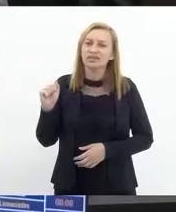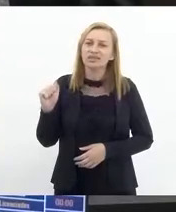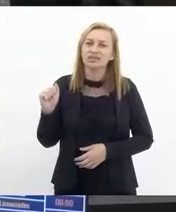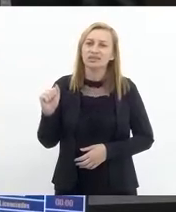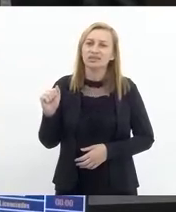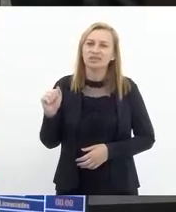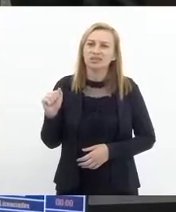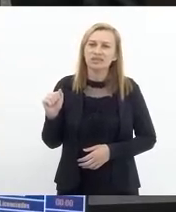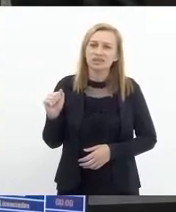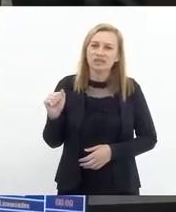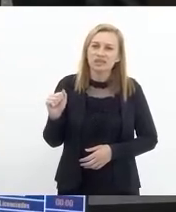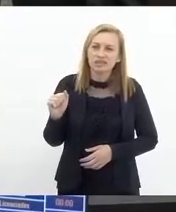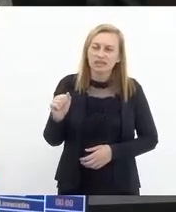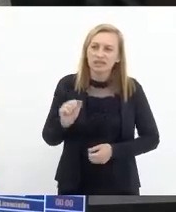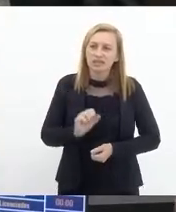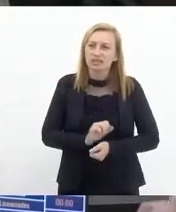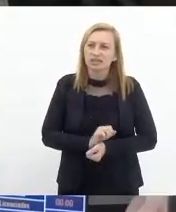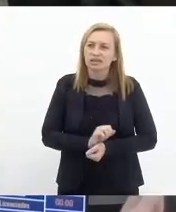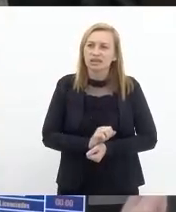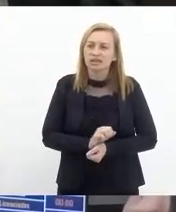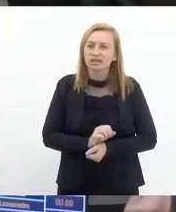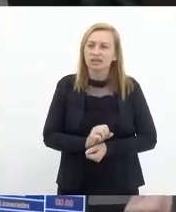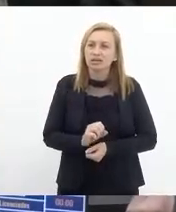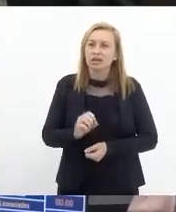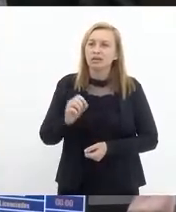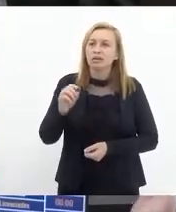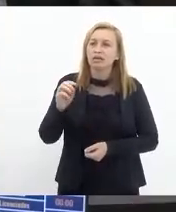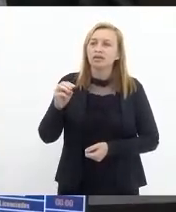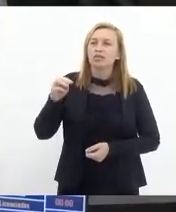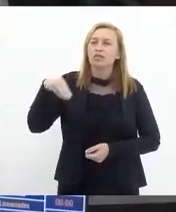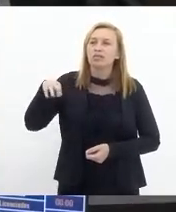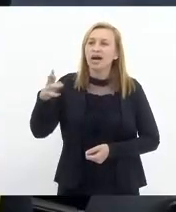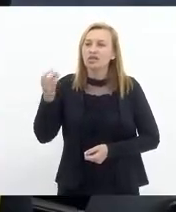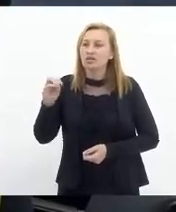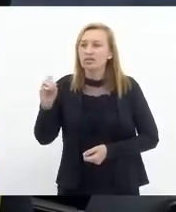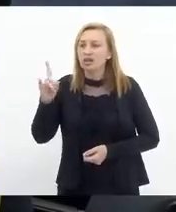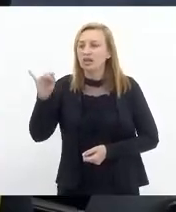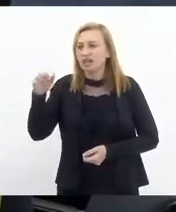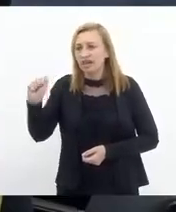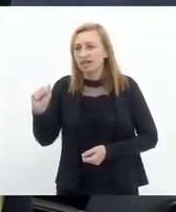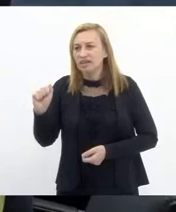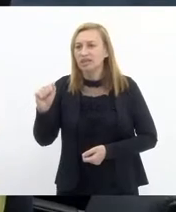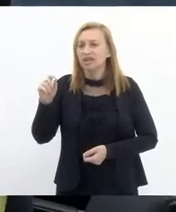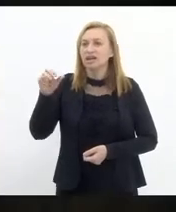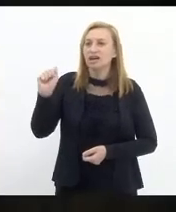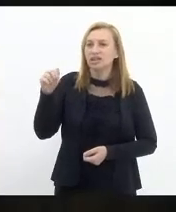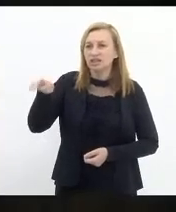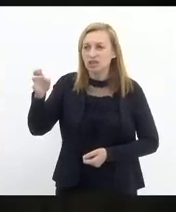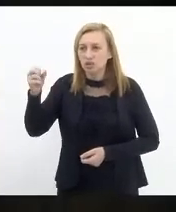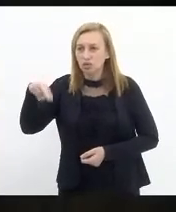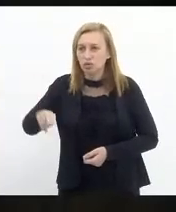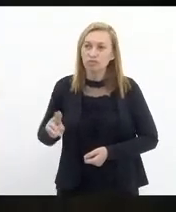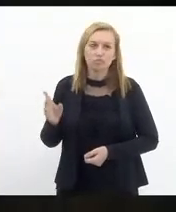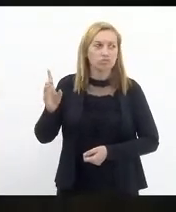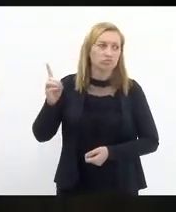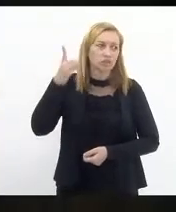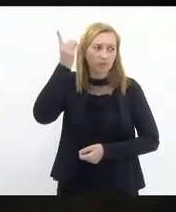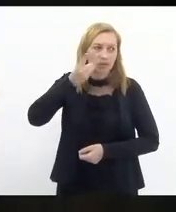Presidente, Luiz Luiz, Marcelo Dino, Márcio Canela, Anderson Moraes, deputado